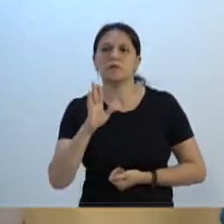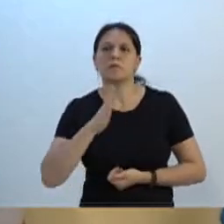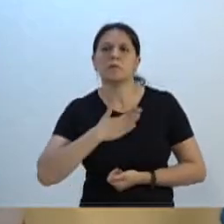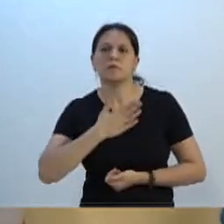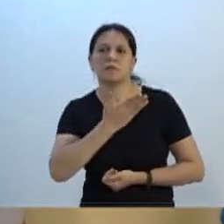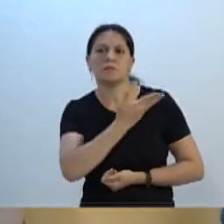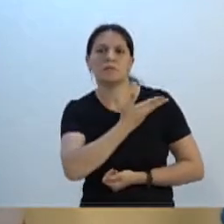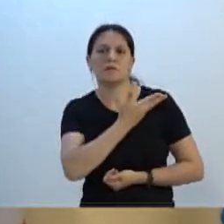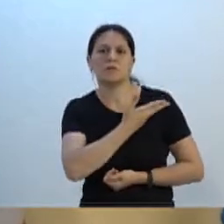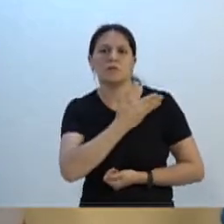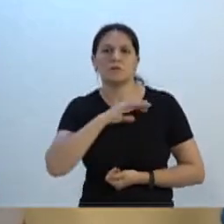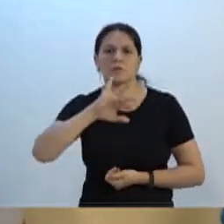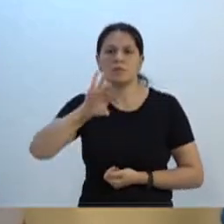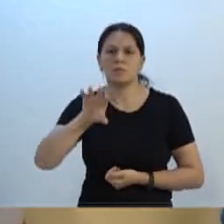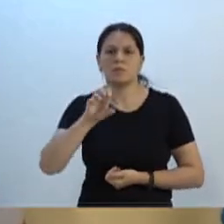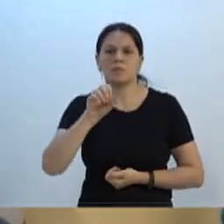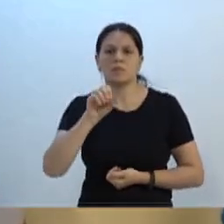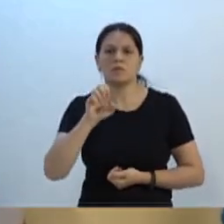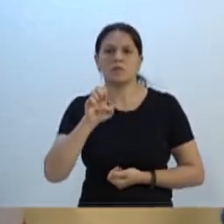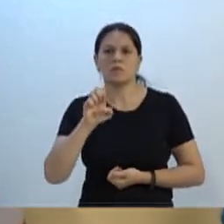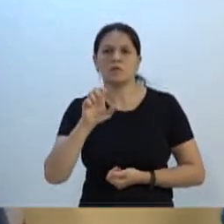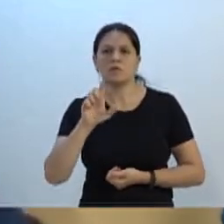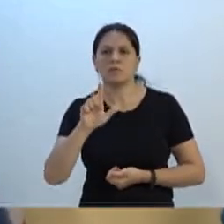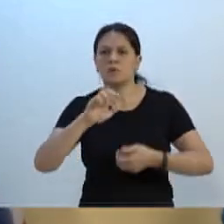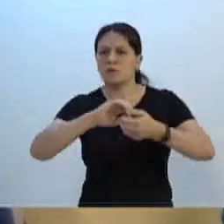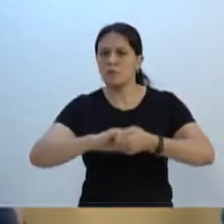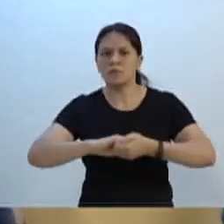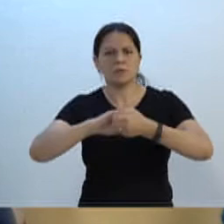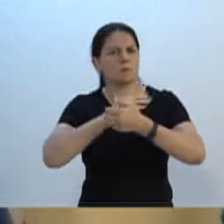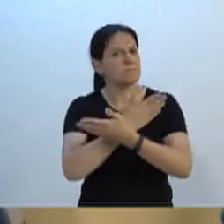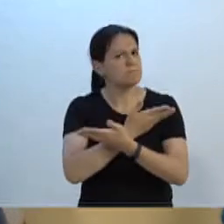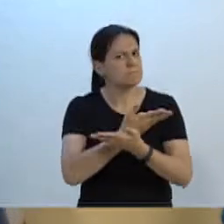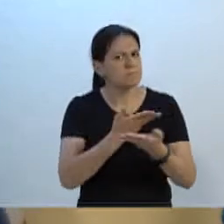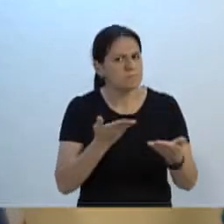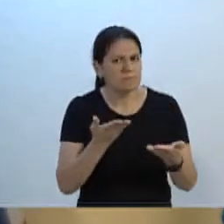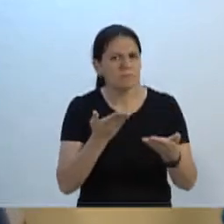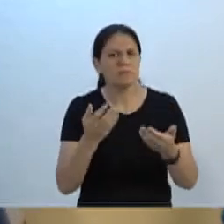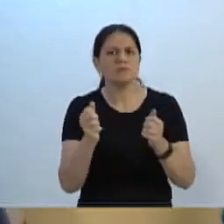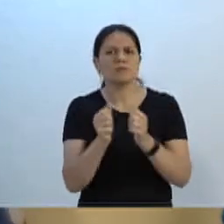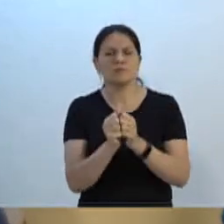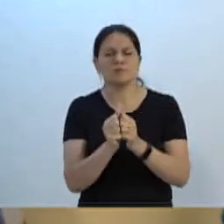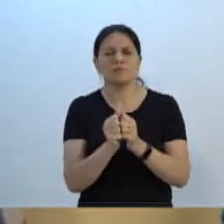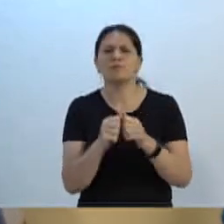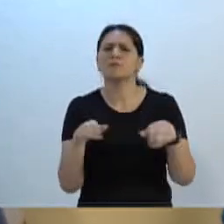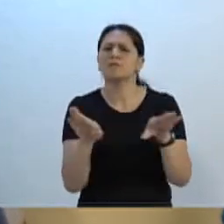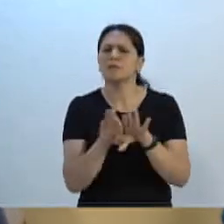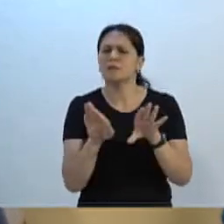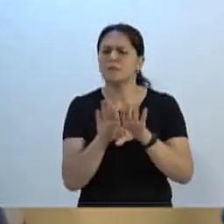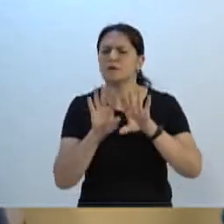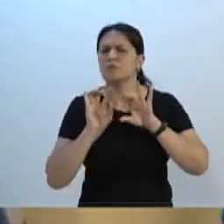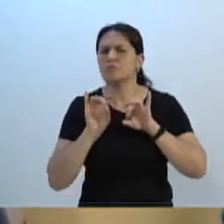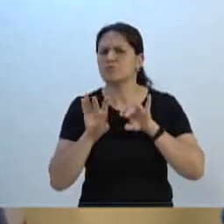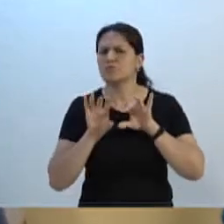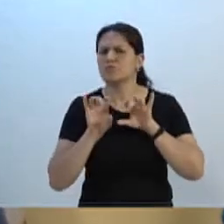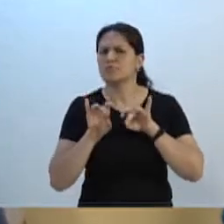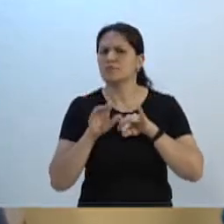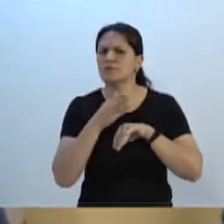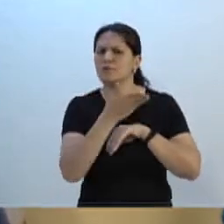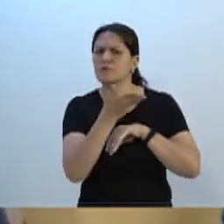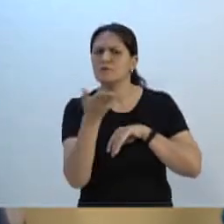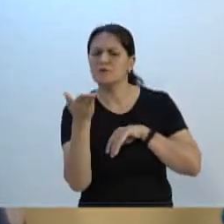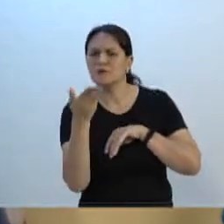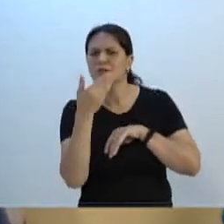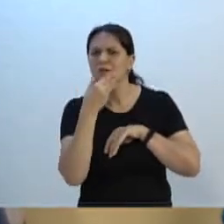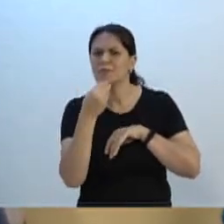Joel Faustino, cumprimento todos e todas que aqui se encontram. E uma saudação especial para a senhora e o senhor